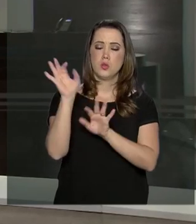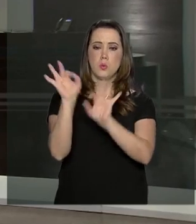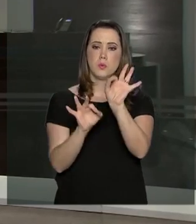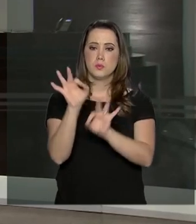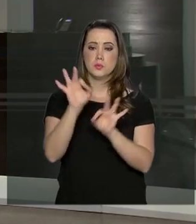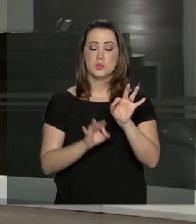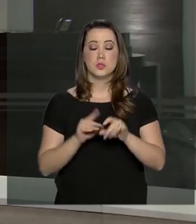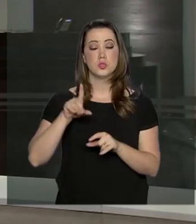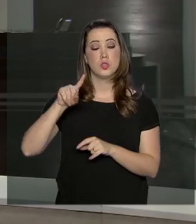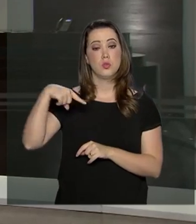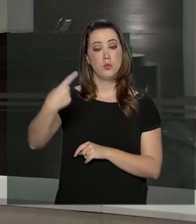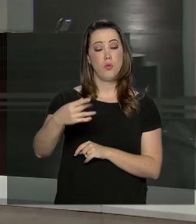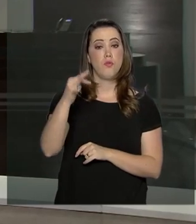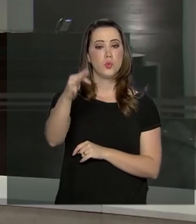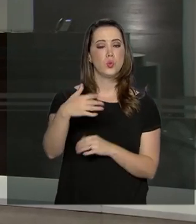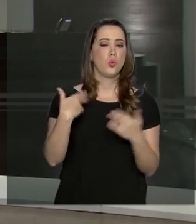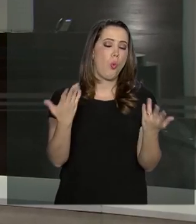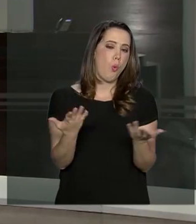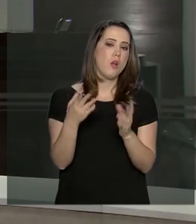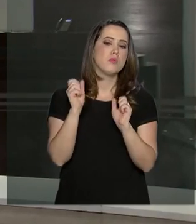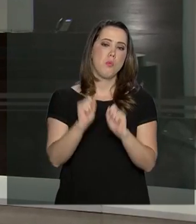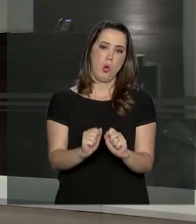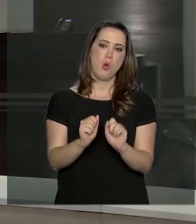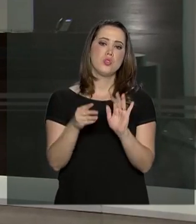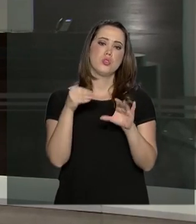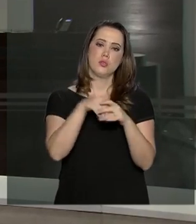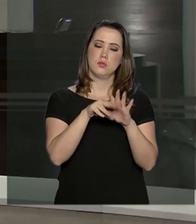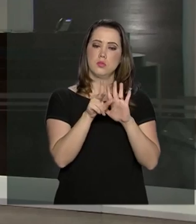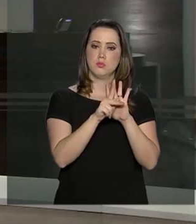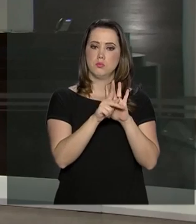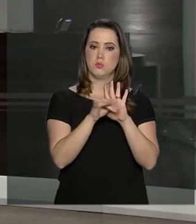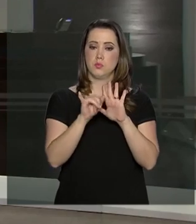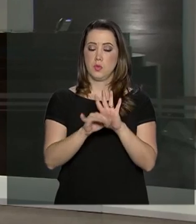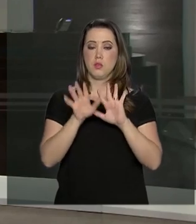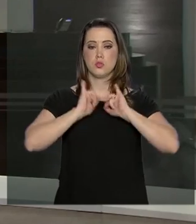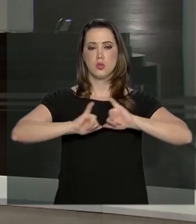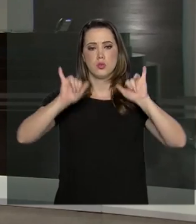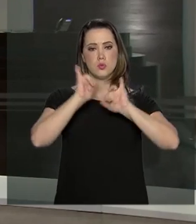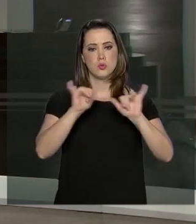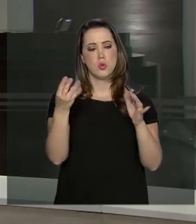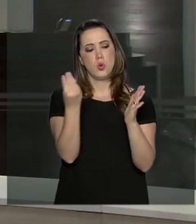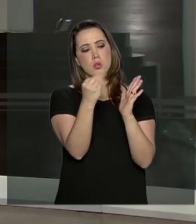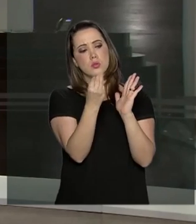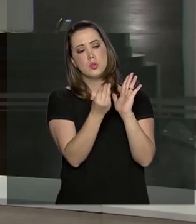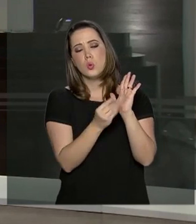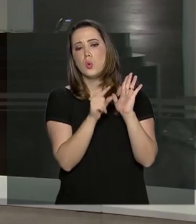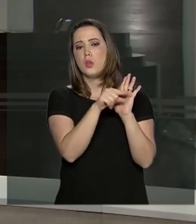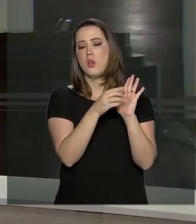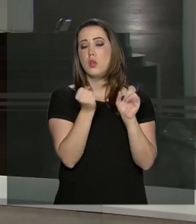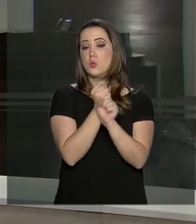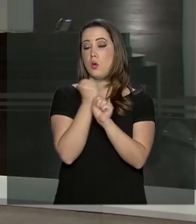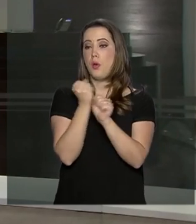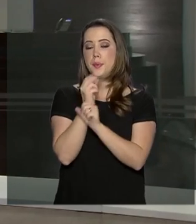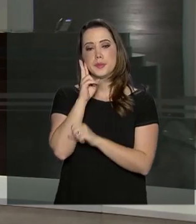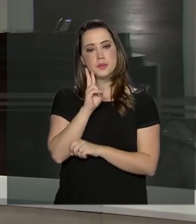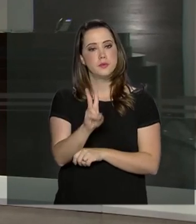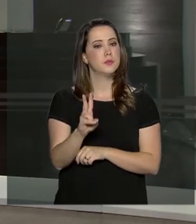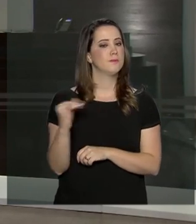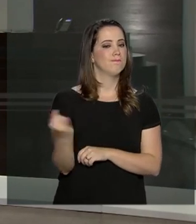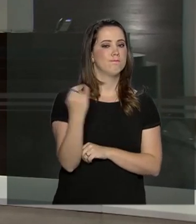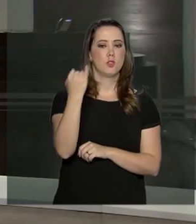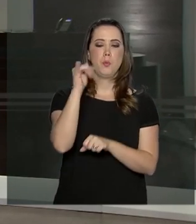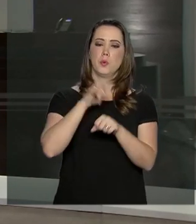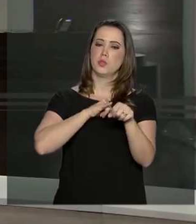próximos empreendimentos que farão parte do programa. Mas já anunciou que deve incluir no pacote as obras que são consideradas